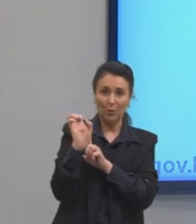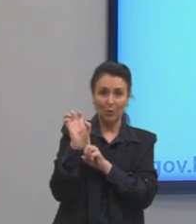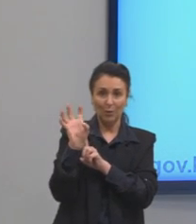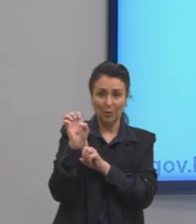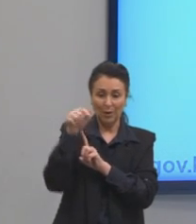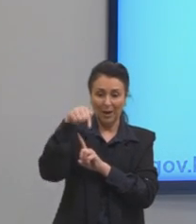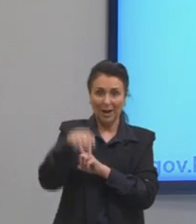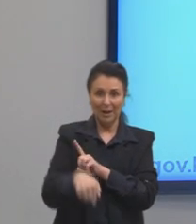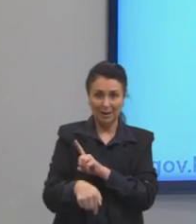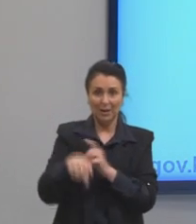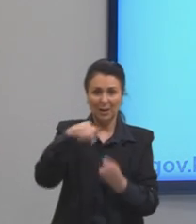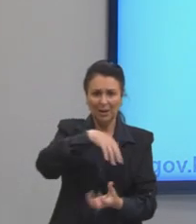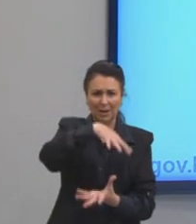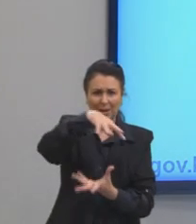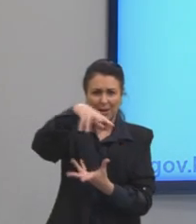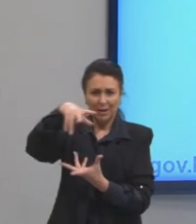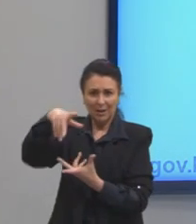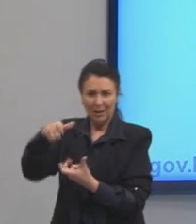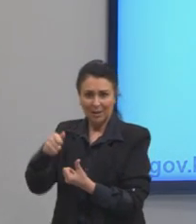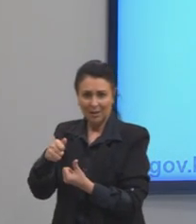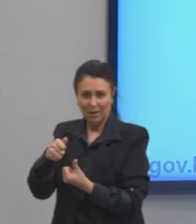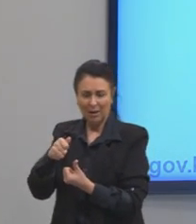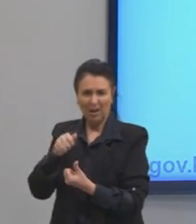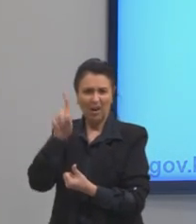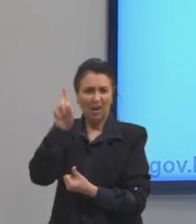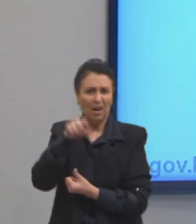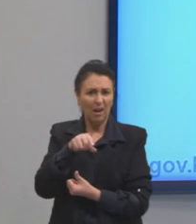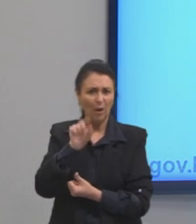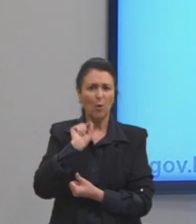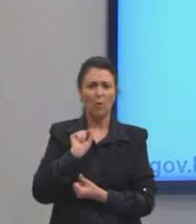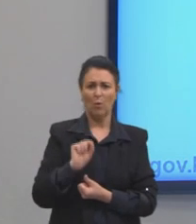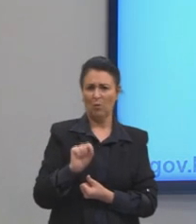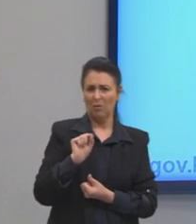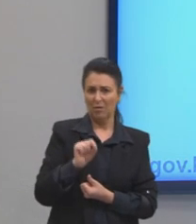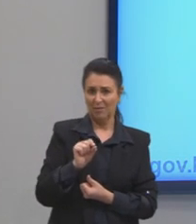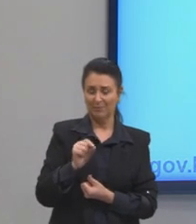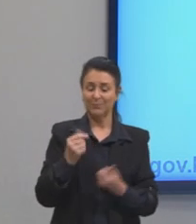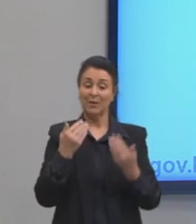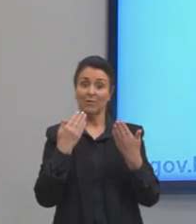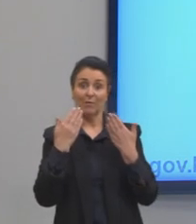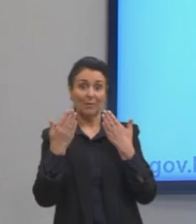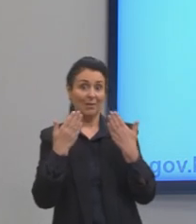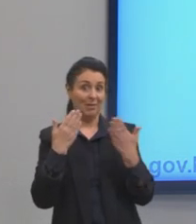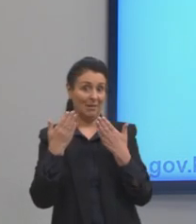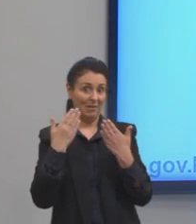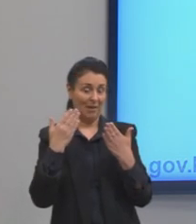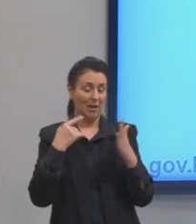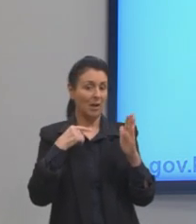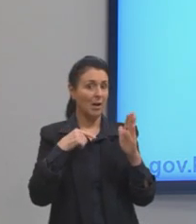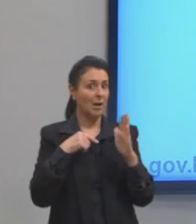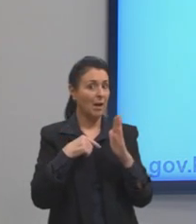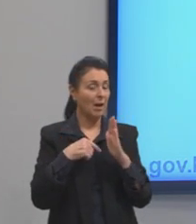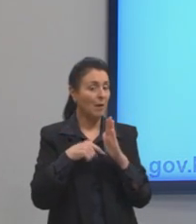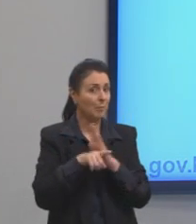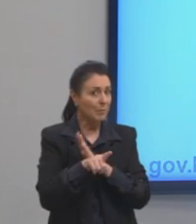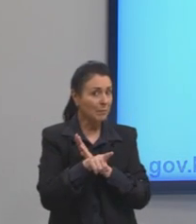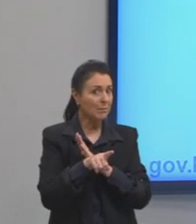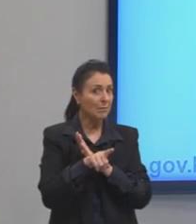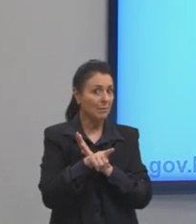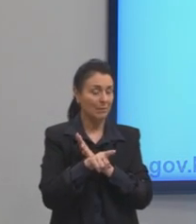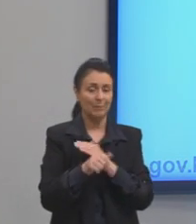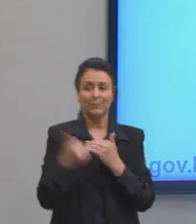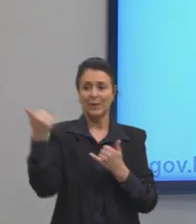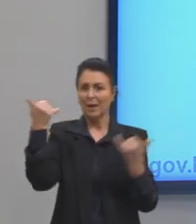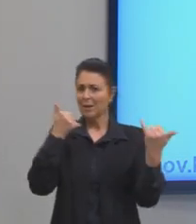é? Bom, então a gente vai analisar agora com calma algumas informações que apareceram. Primeira coisa